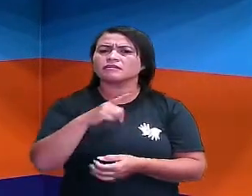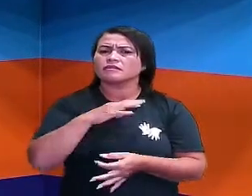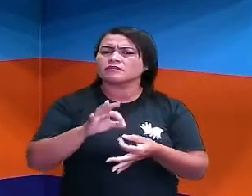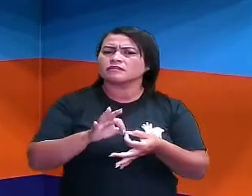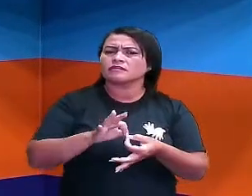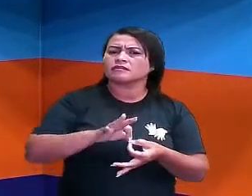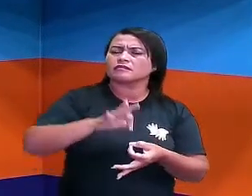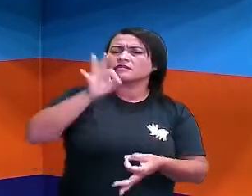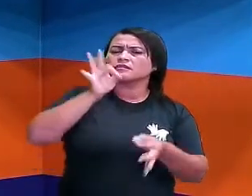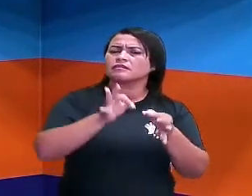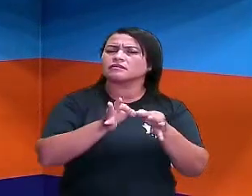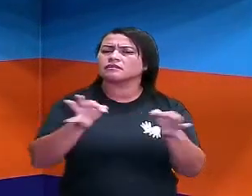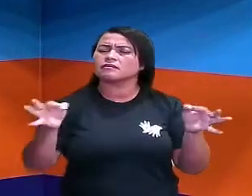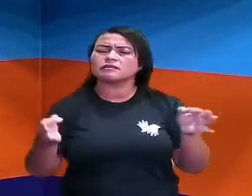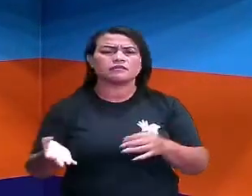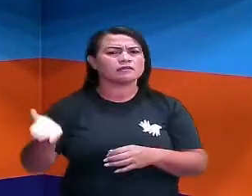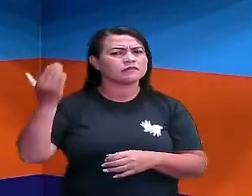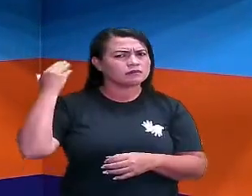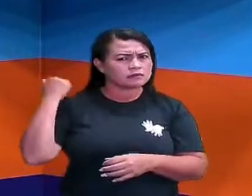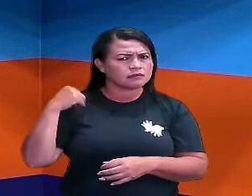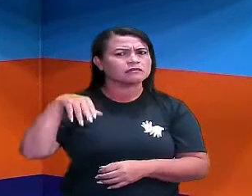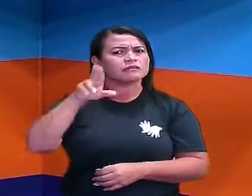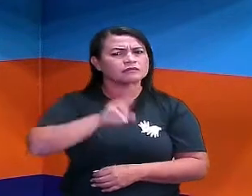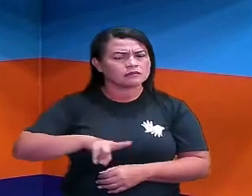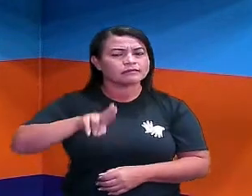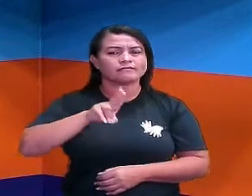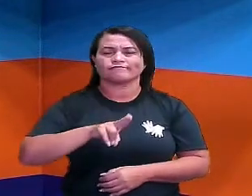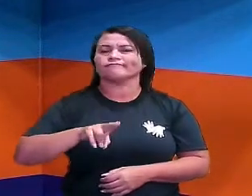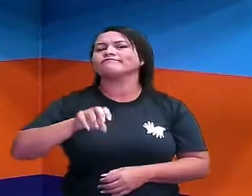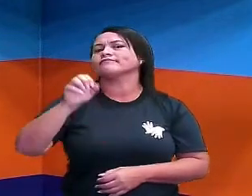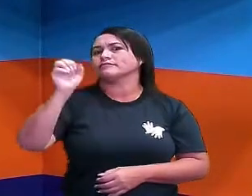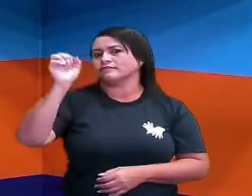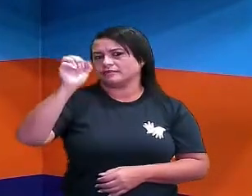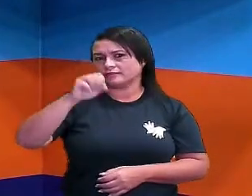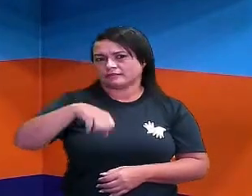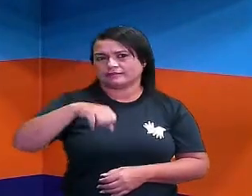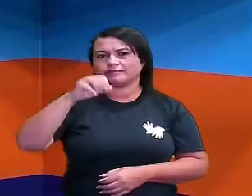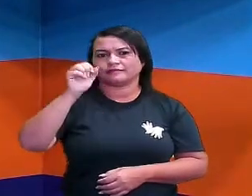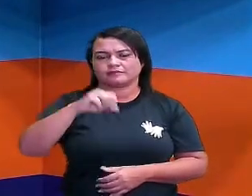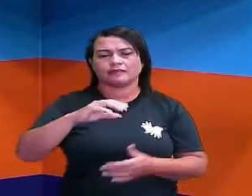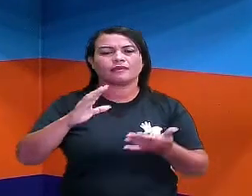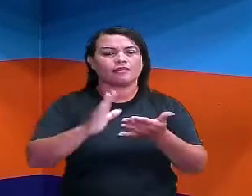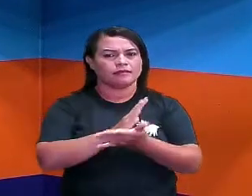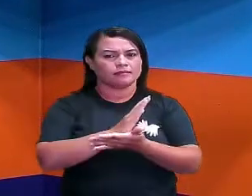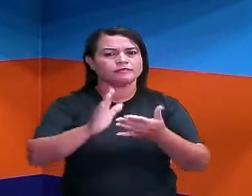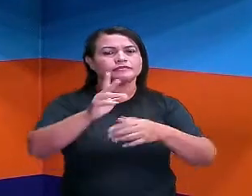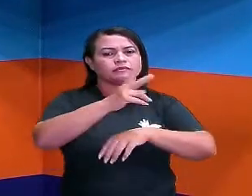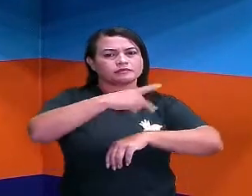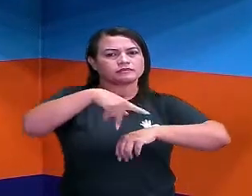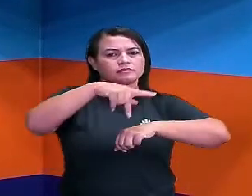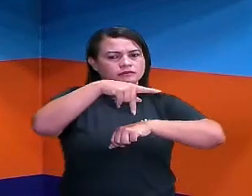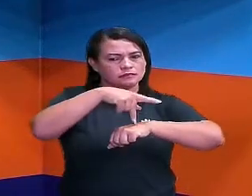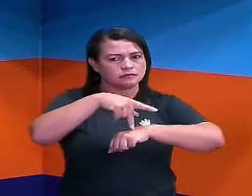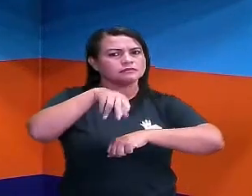que são mais antigas, ainda são usadas? Sim, né, nós temos países que ainda usam essas medidas.